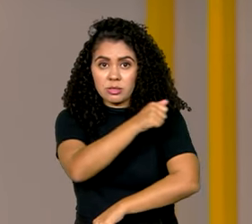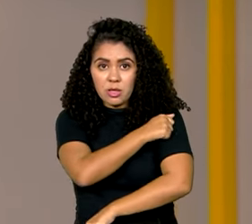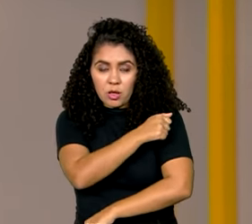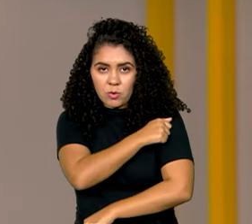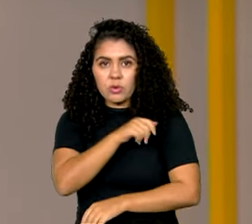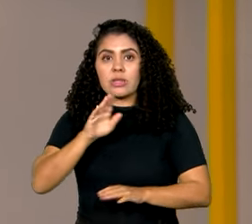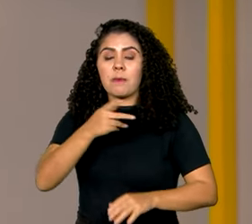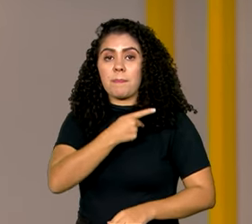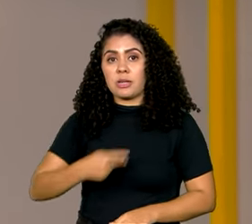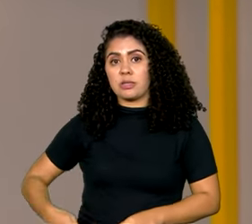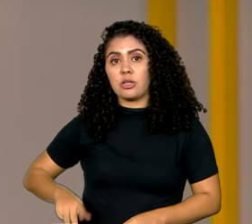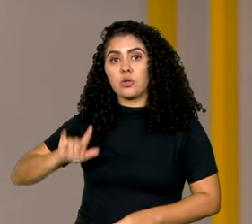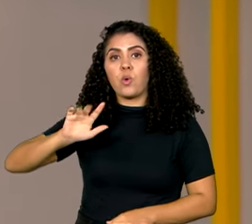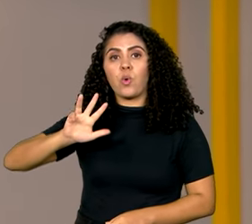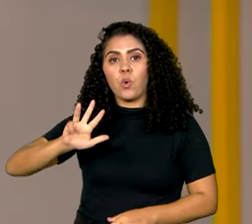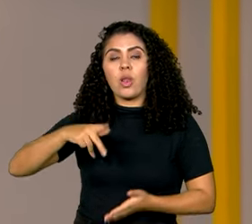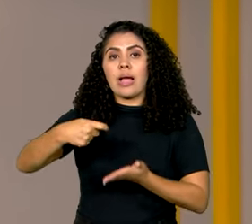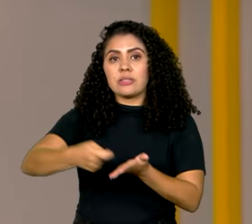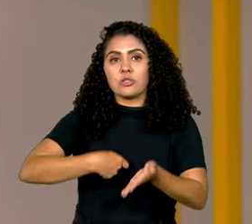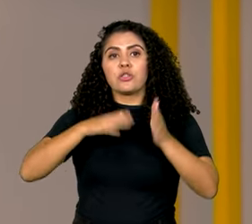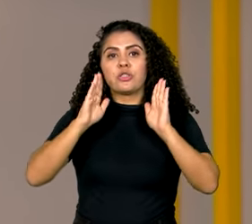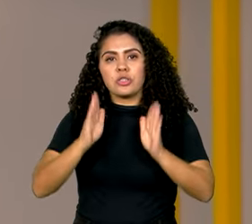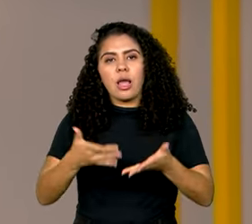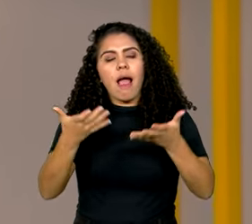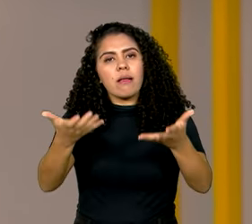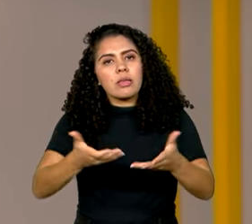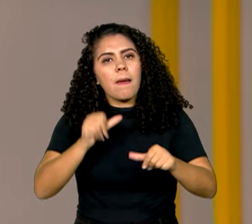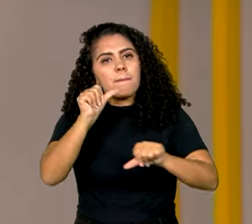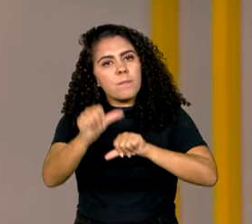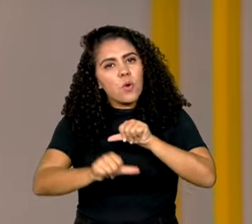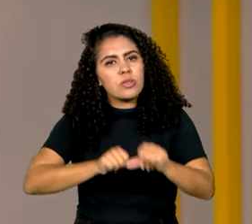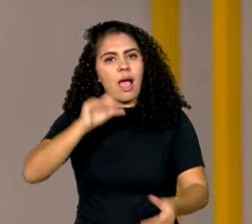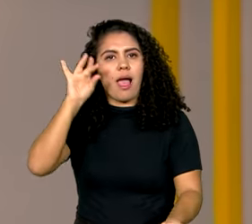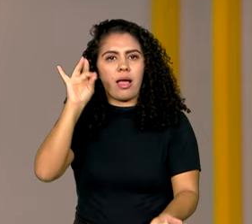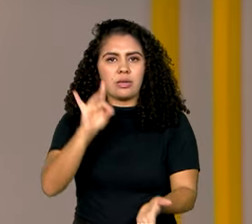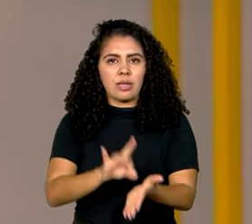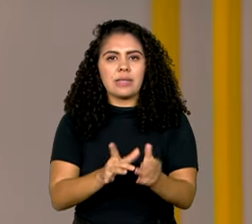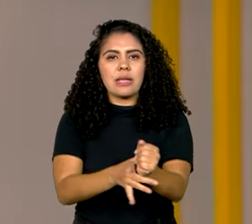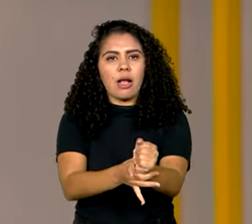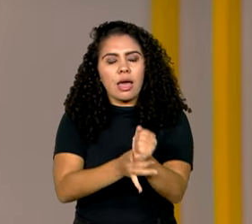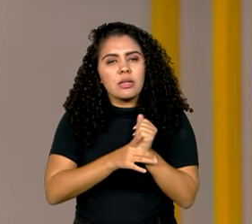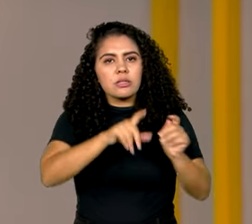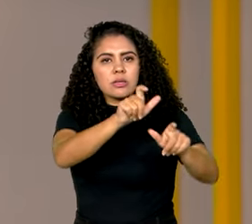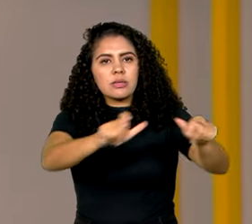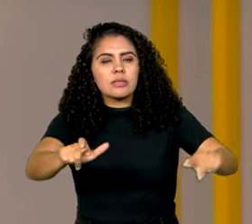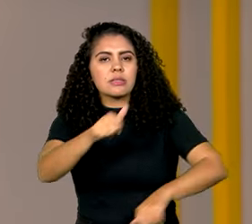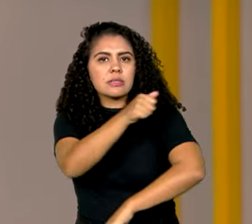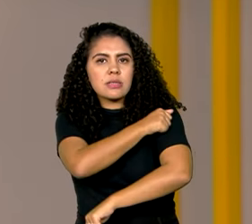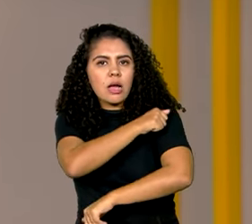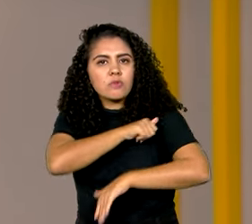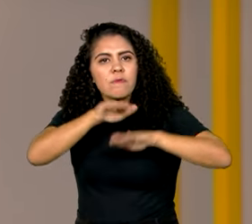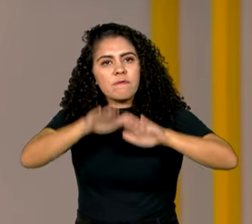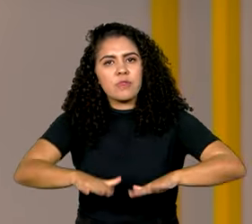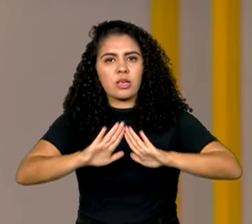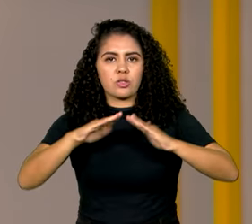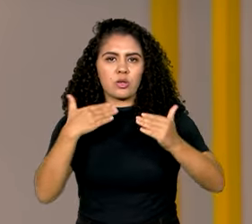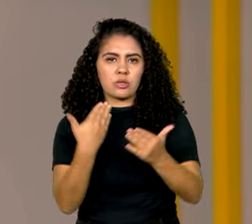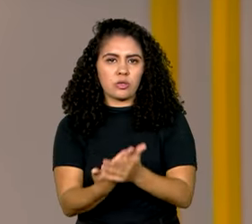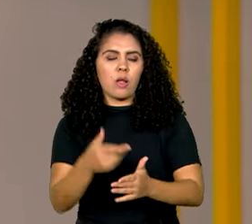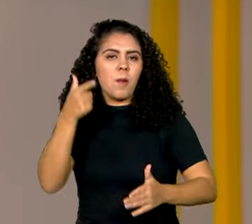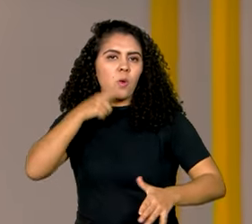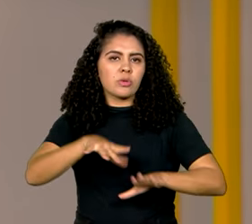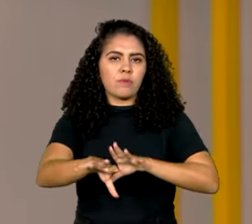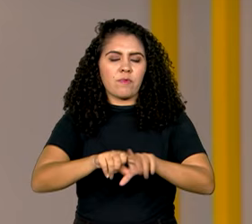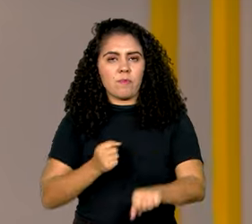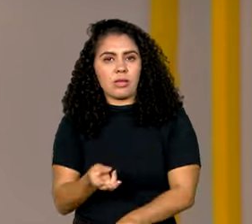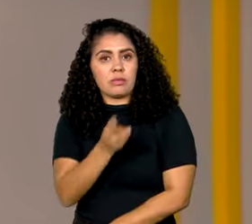mudar essa realidade e garantir a permanência de estudantes na escola até que completem o ensino médio. Veja na